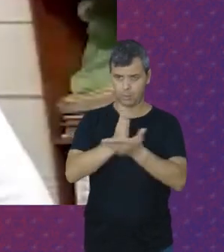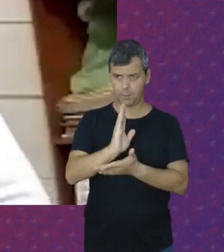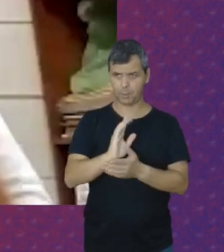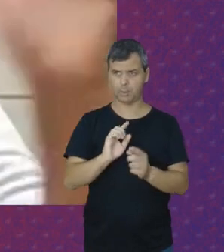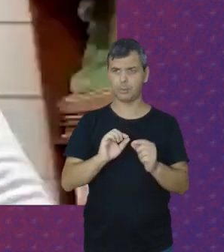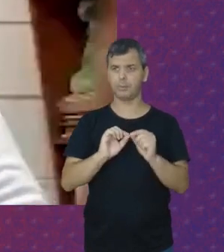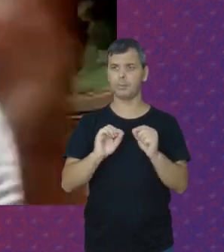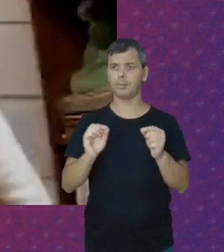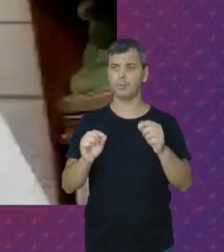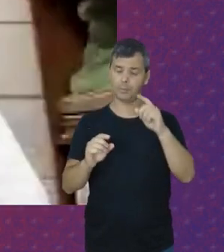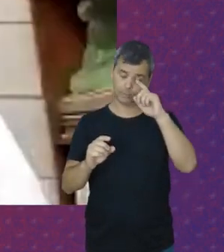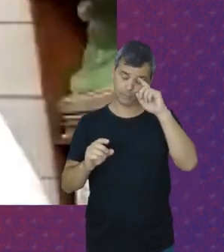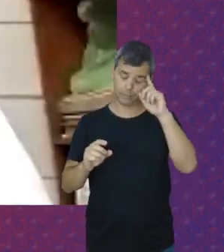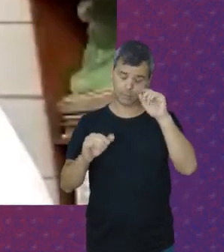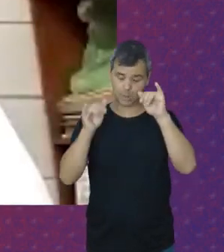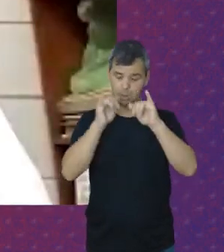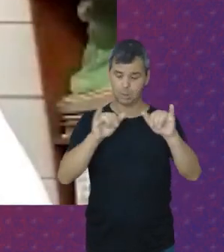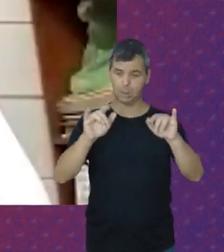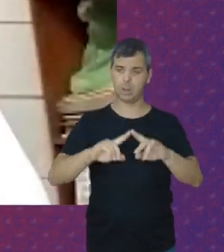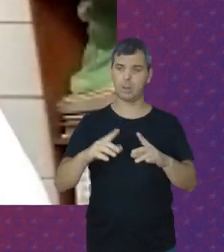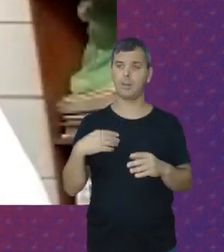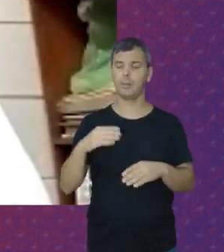Essa PEC